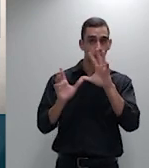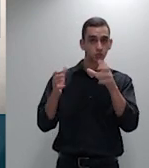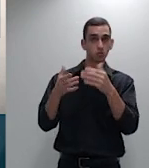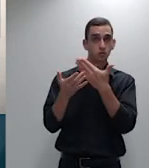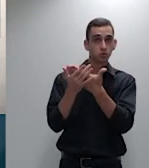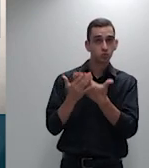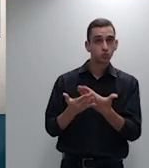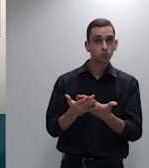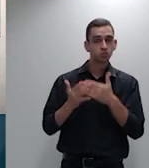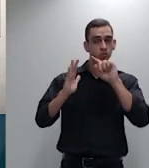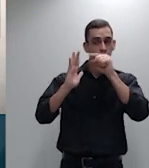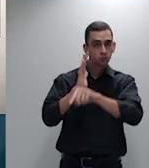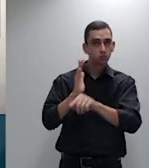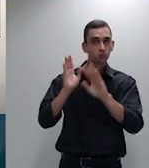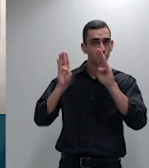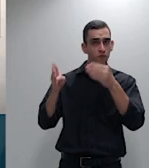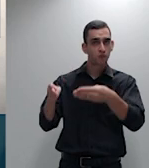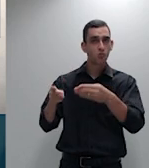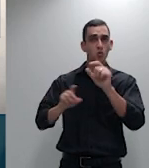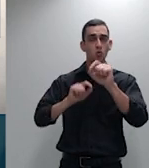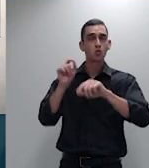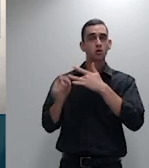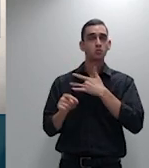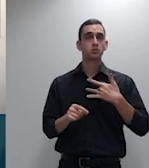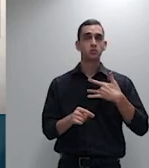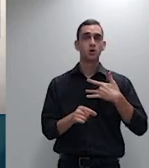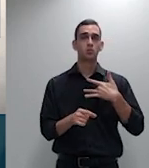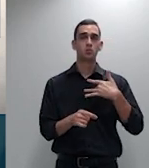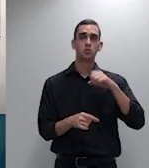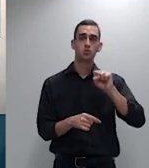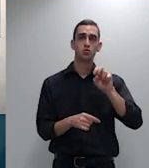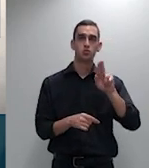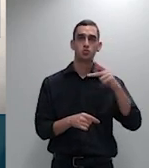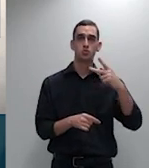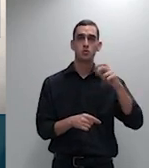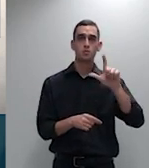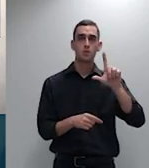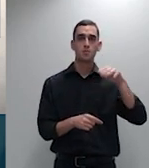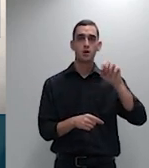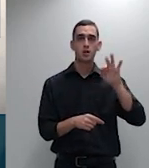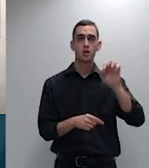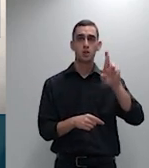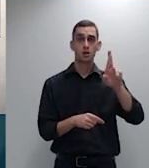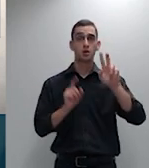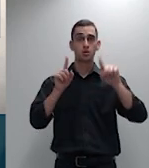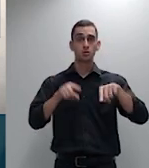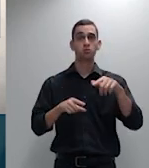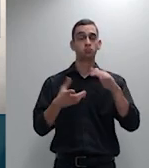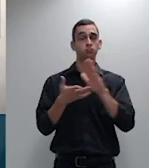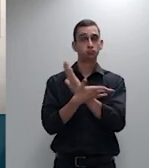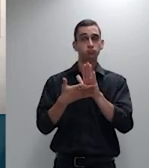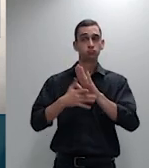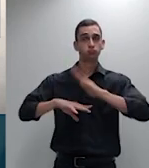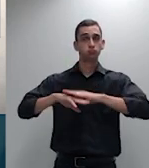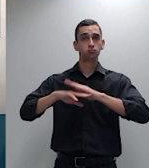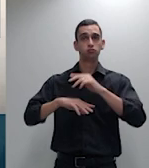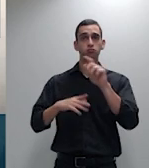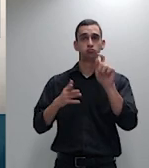suplementar de autoria de professores holandeses e aí eu transcrevo exatamente essa